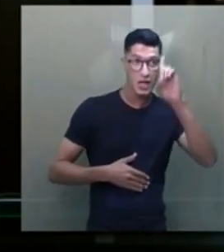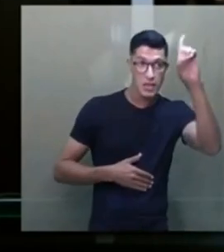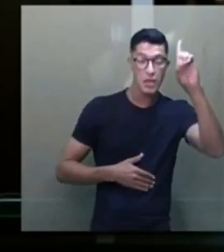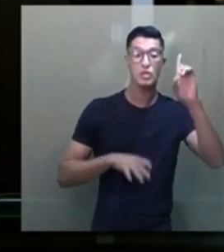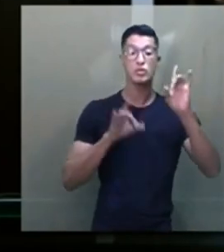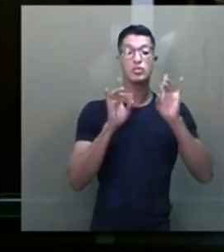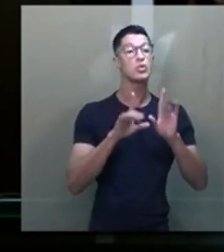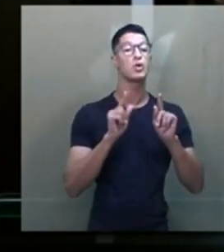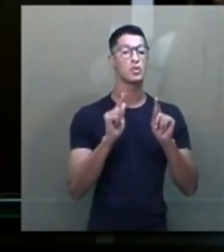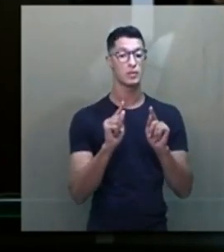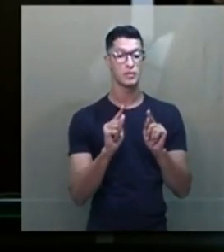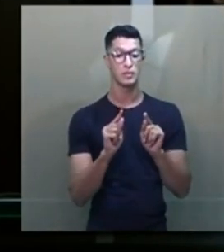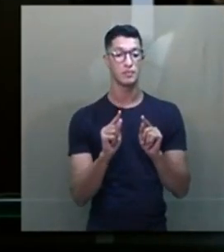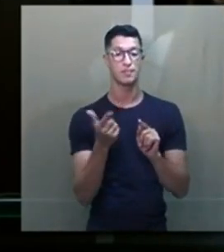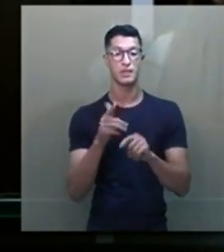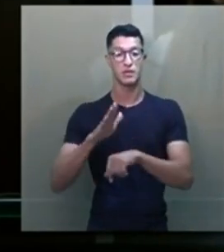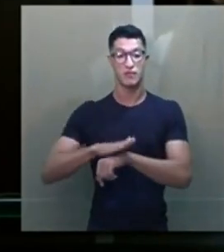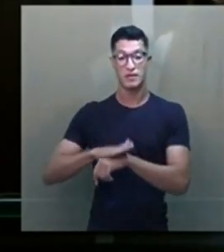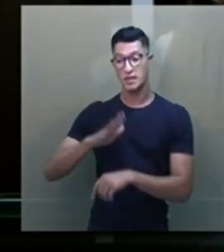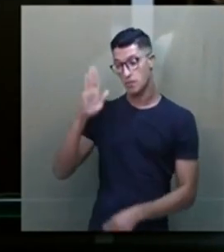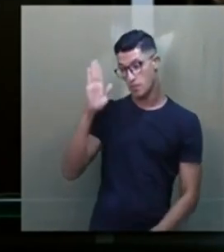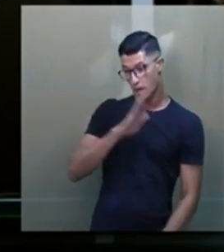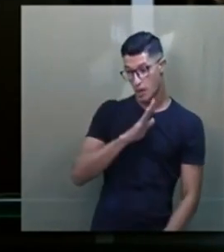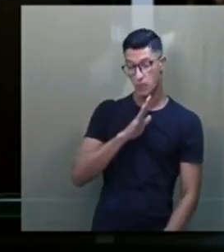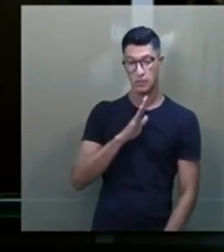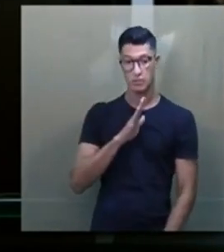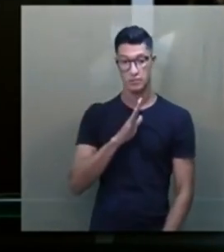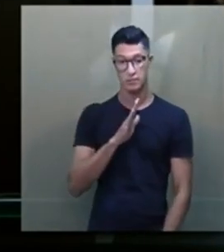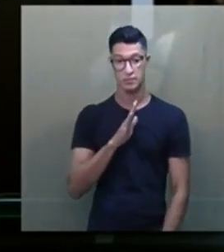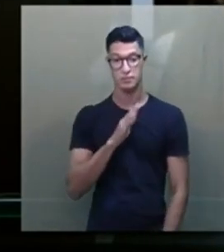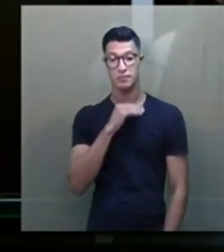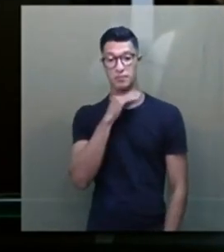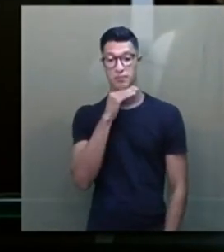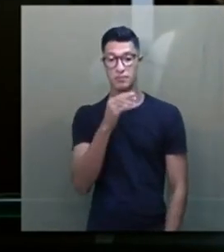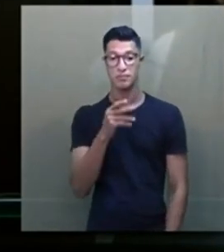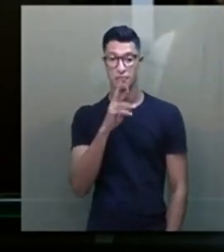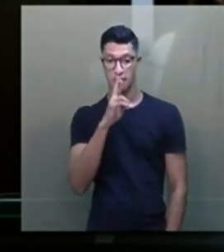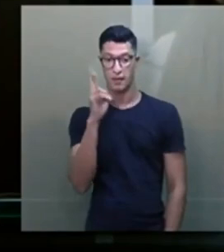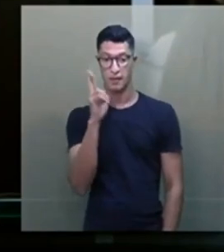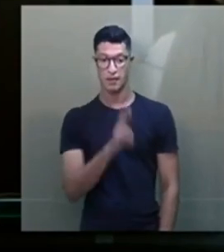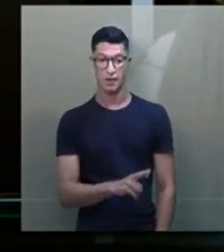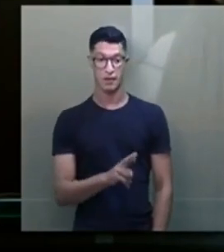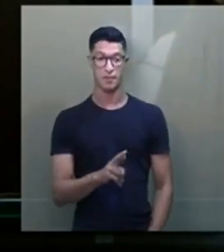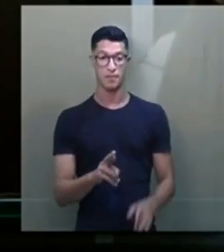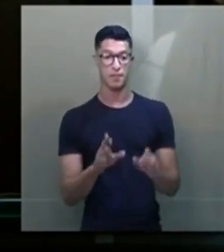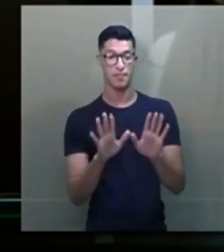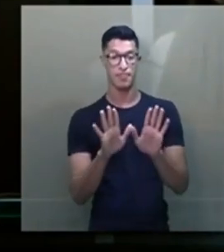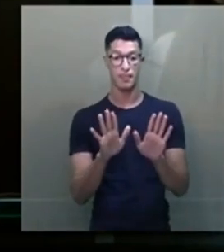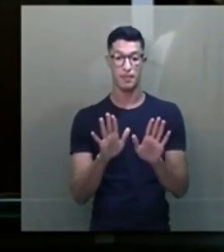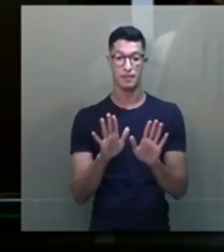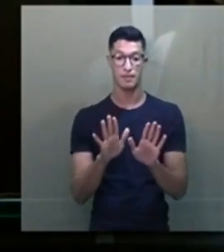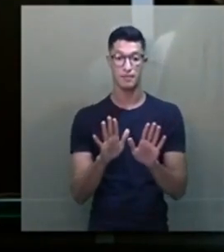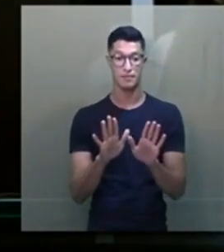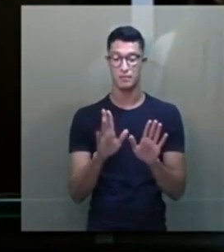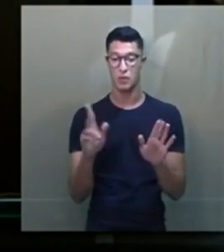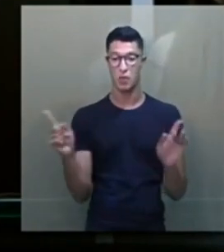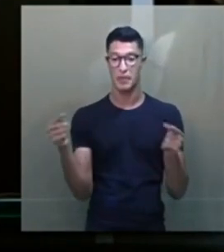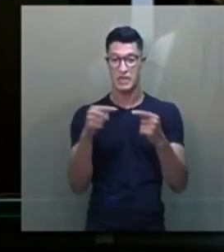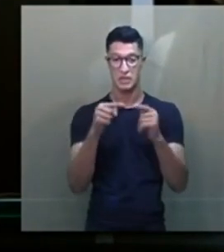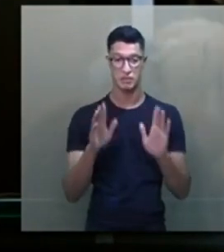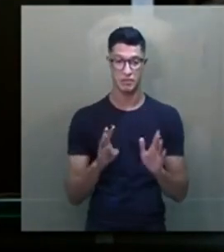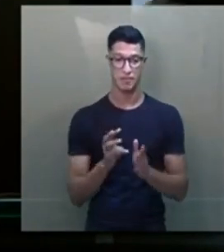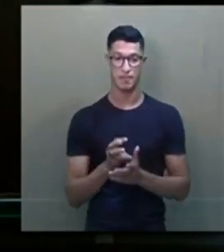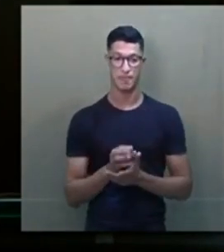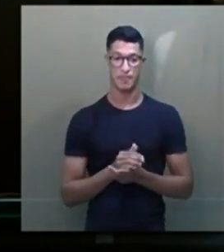basta não fazer o mal? A resposta é de forma objetiva